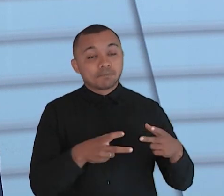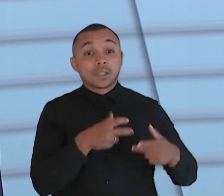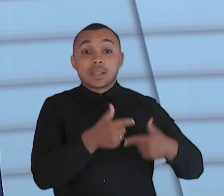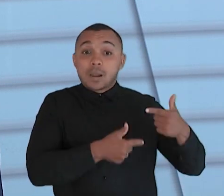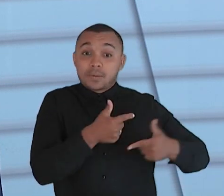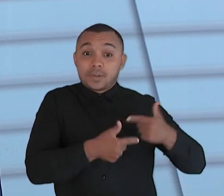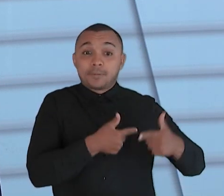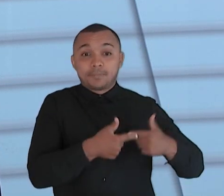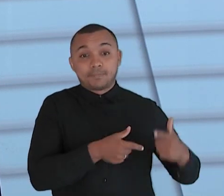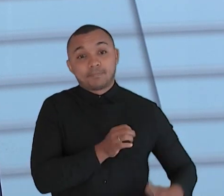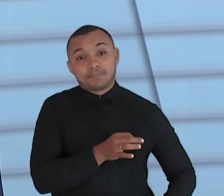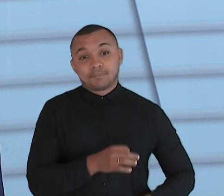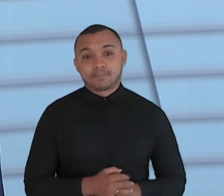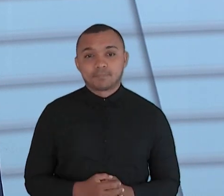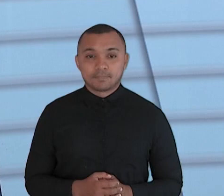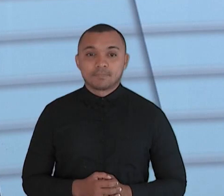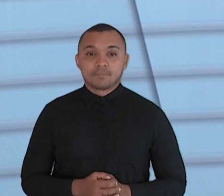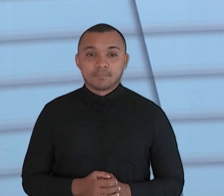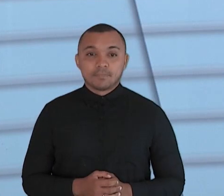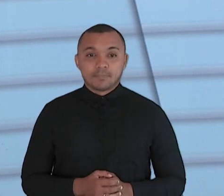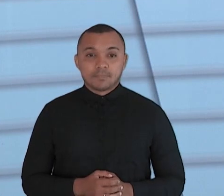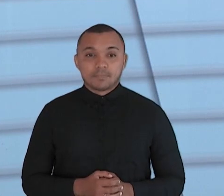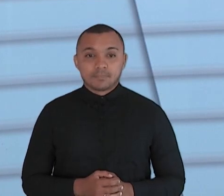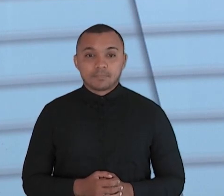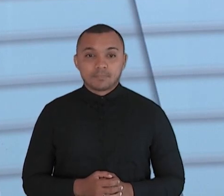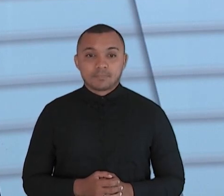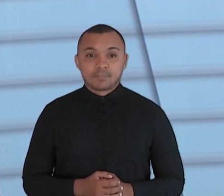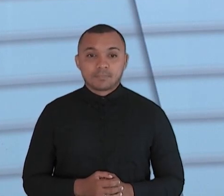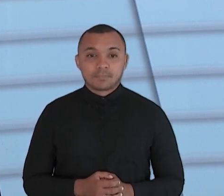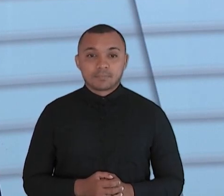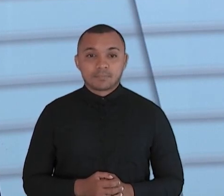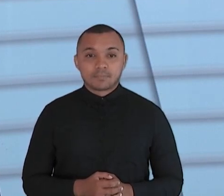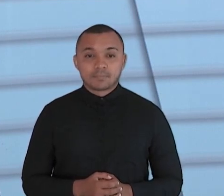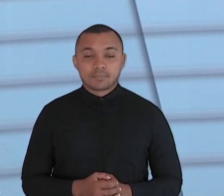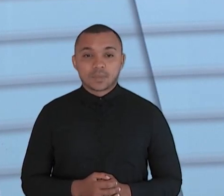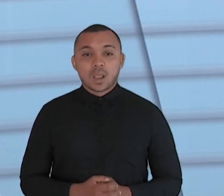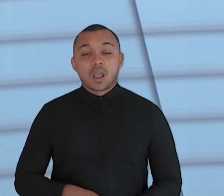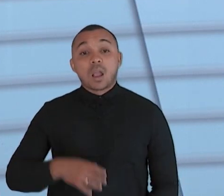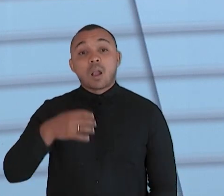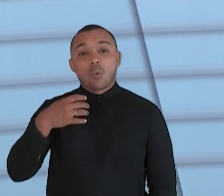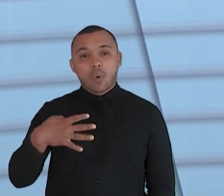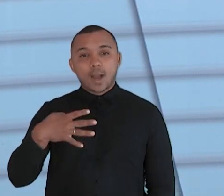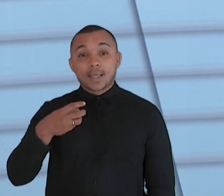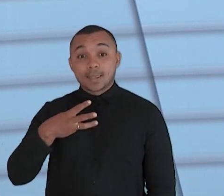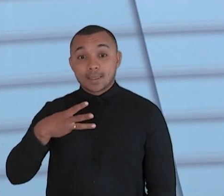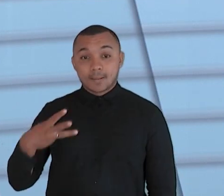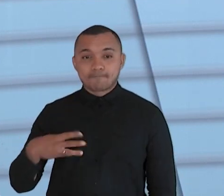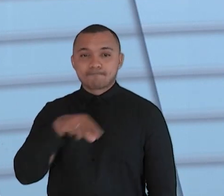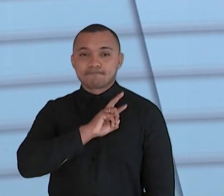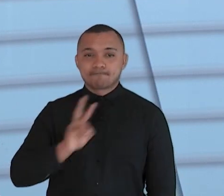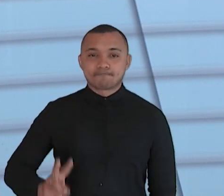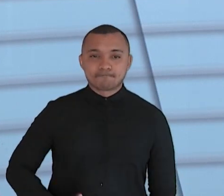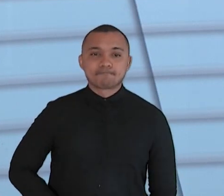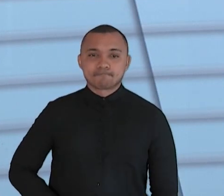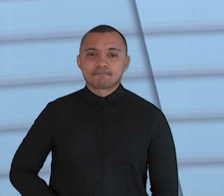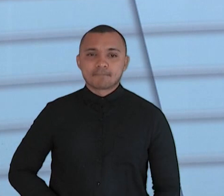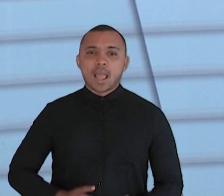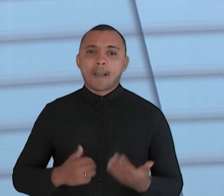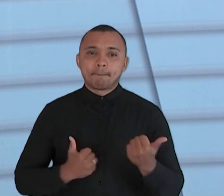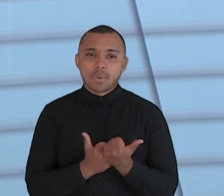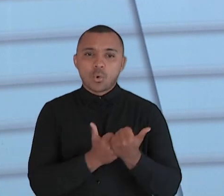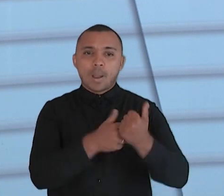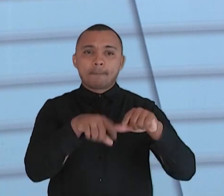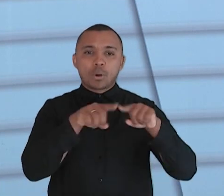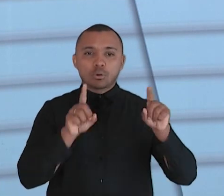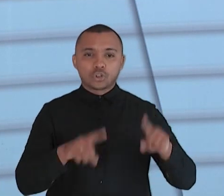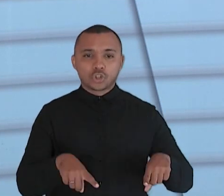merecido o Quem foi os vereadores que subscreveram lá? Os 43 vereadores que subscreveram o projeto do vereador